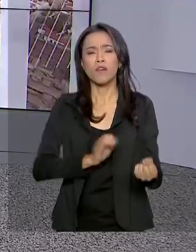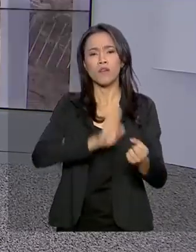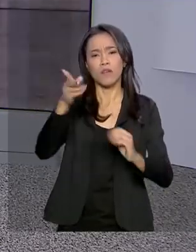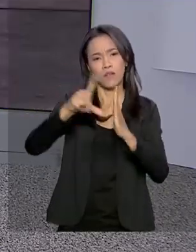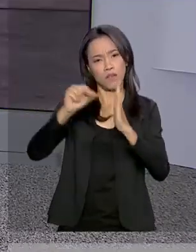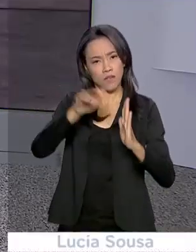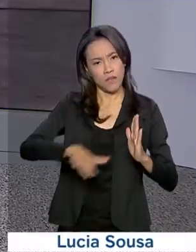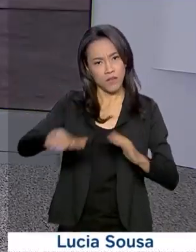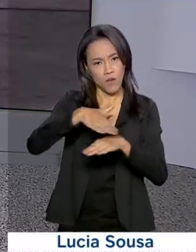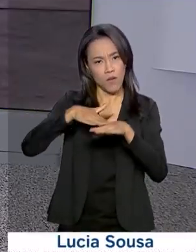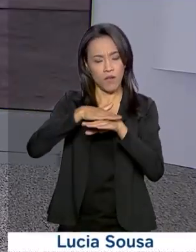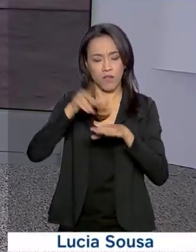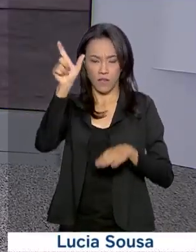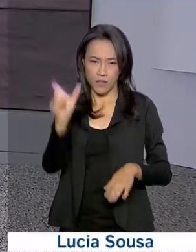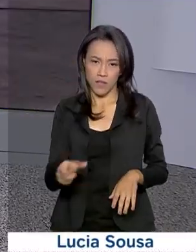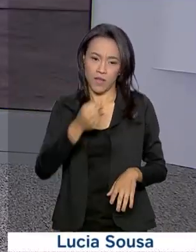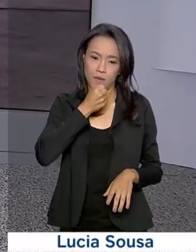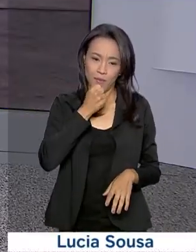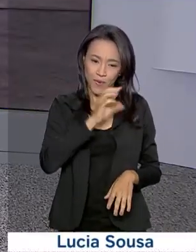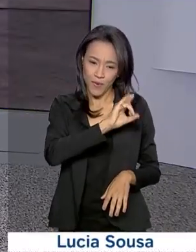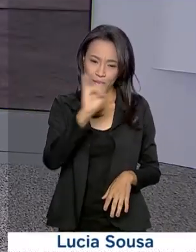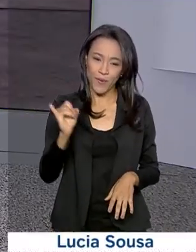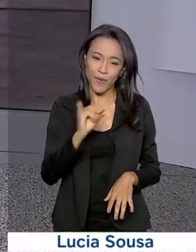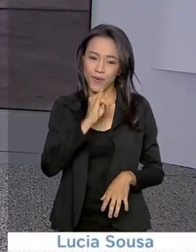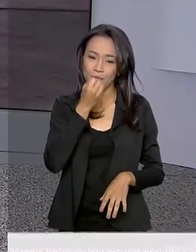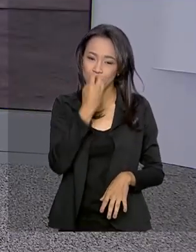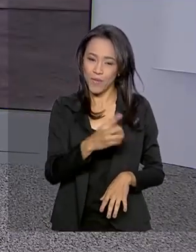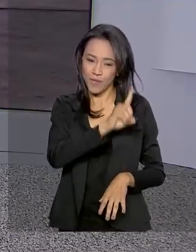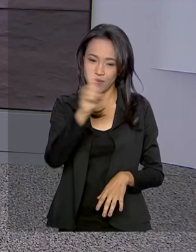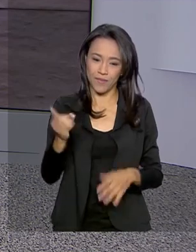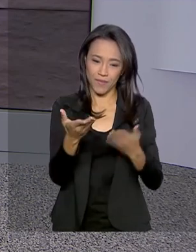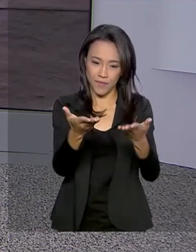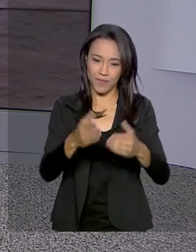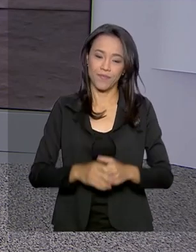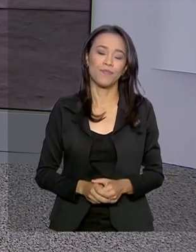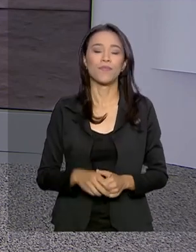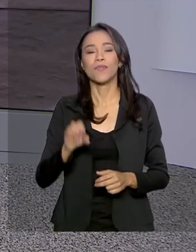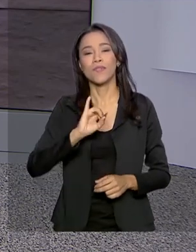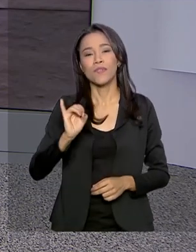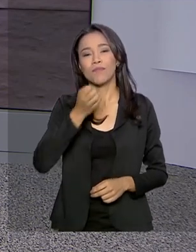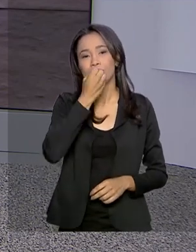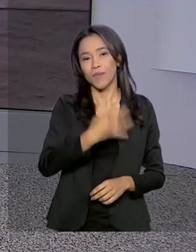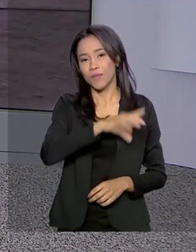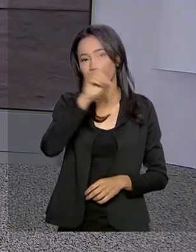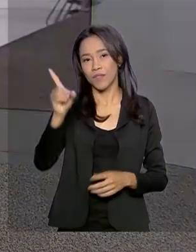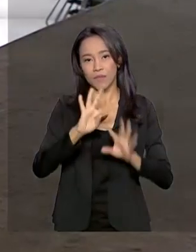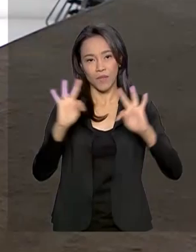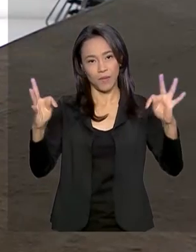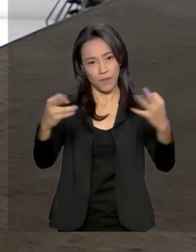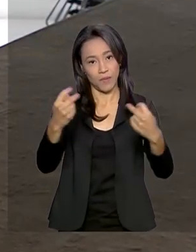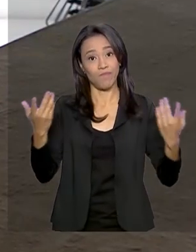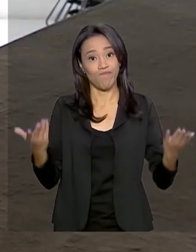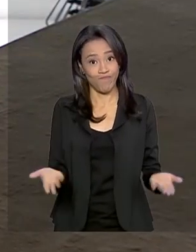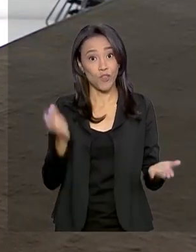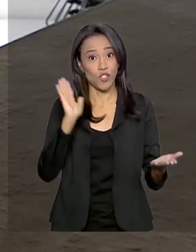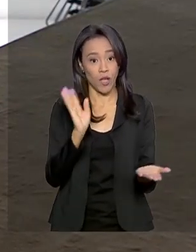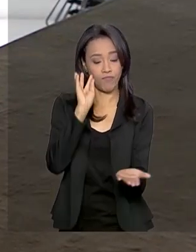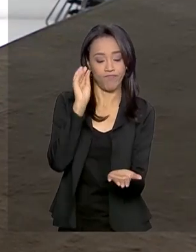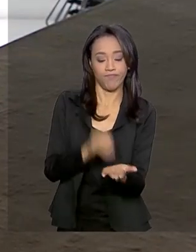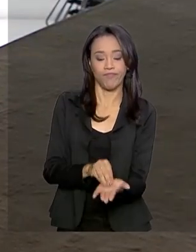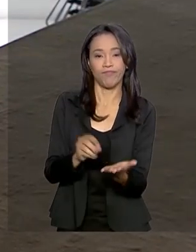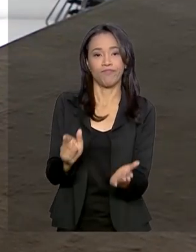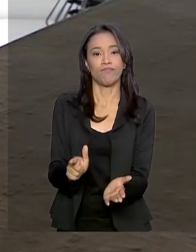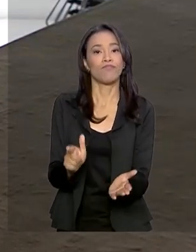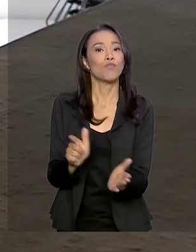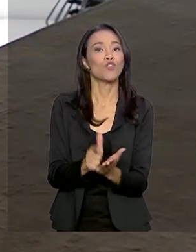conversar com a repórter Daniele Popov. Oi, Dani, bom dia pra você. Oi, Renata, bom dia pra você, bom dia a todos. Olha, está na edição de hoje